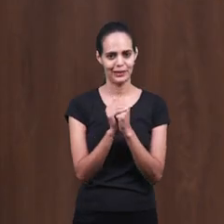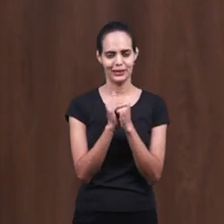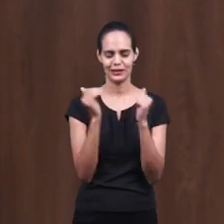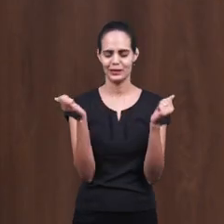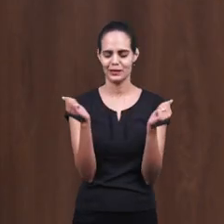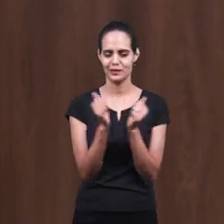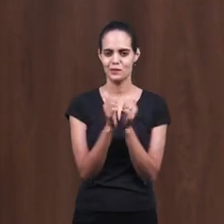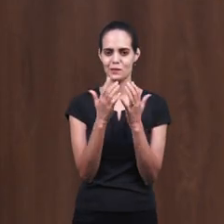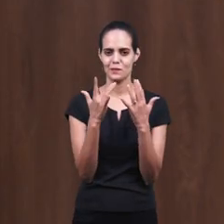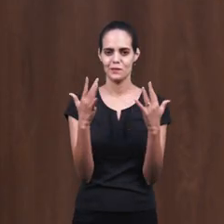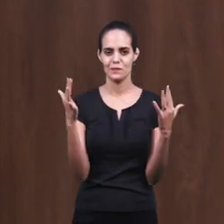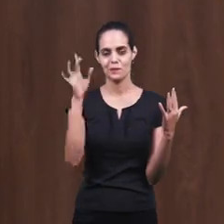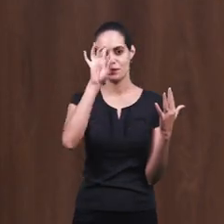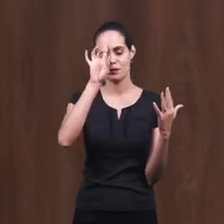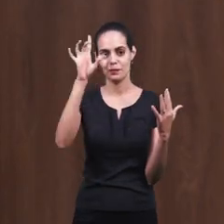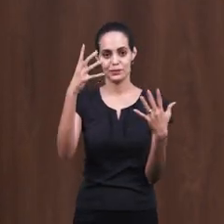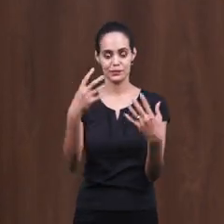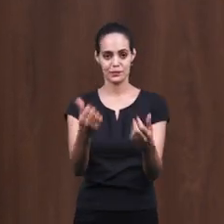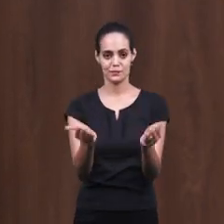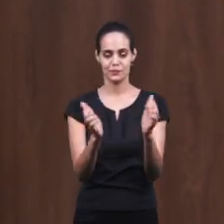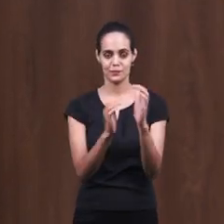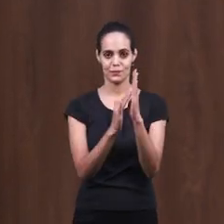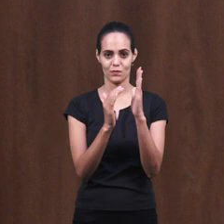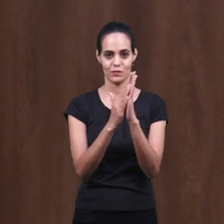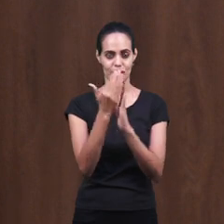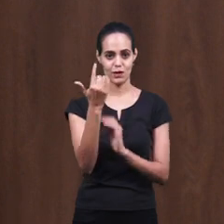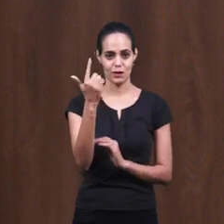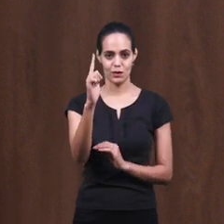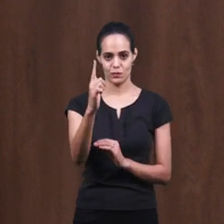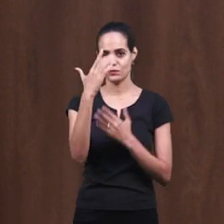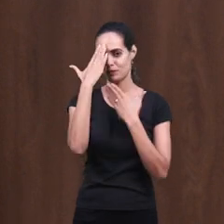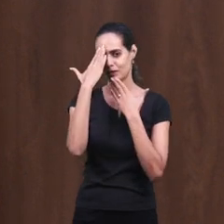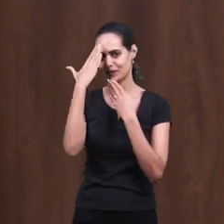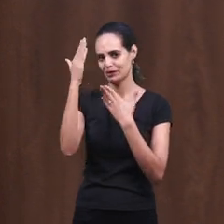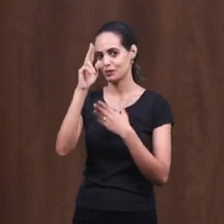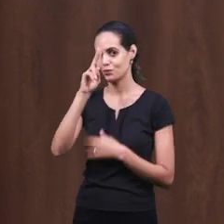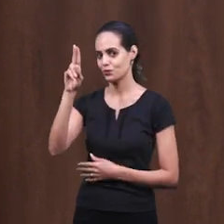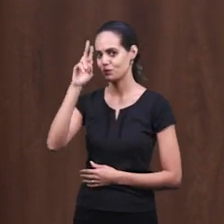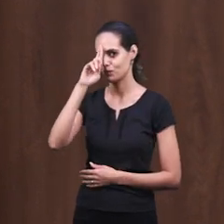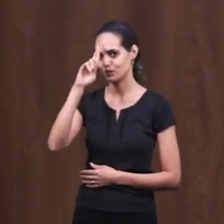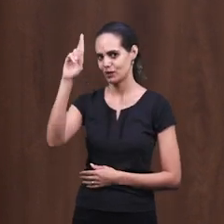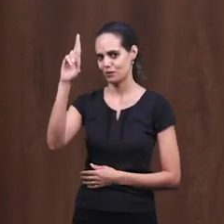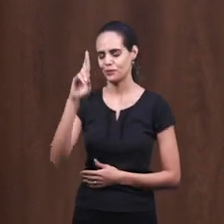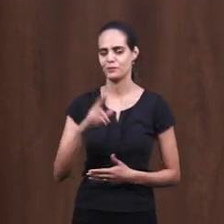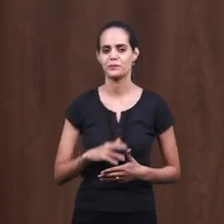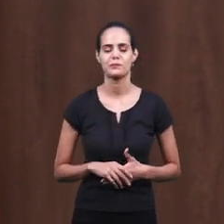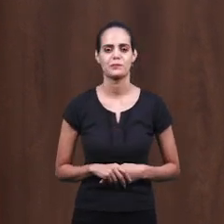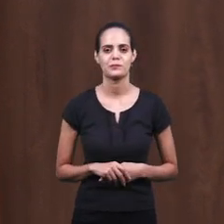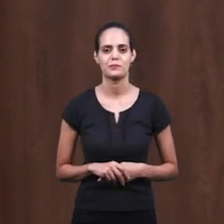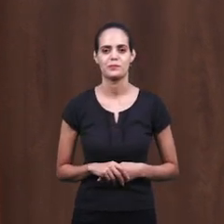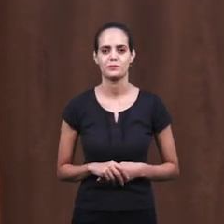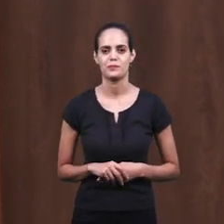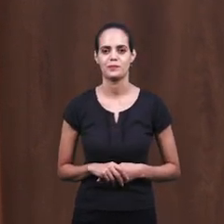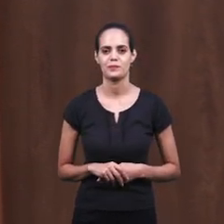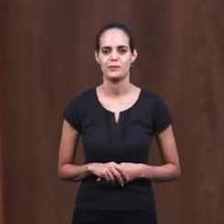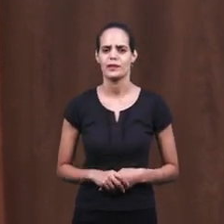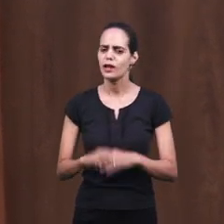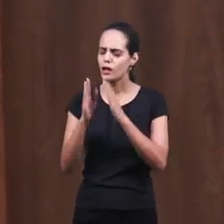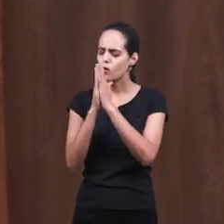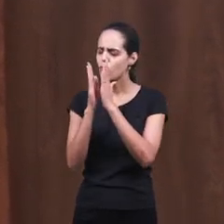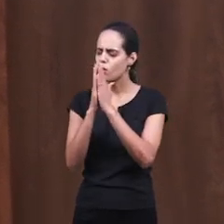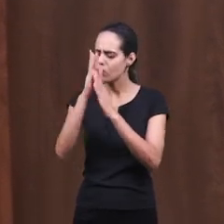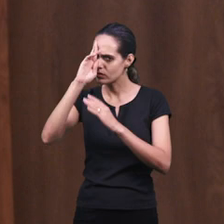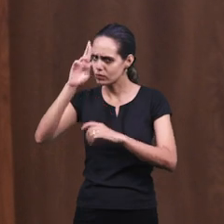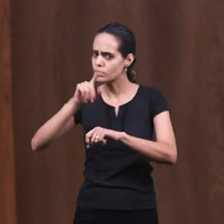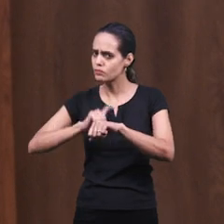Amém! Glória a Deus! Vamos cantar outro louvor para glorificar o nome do Senhor Buscai